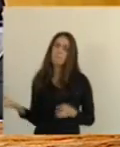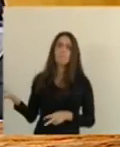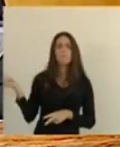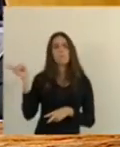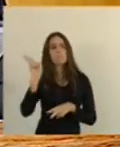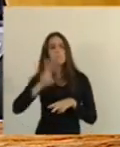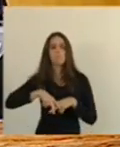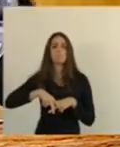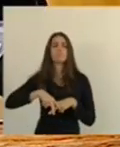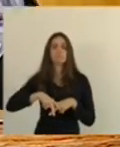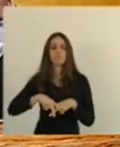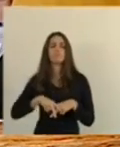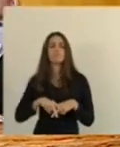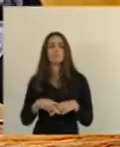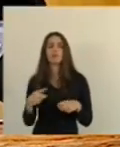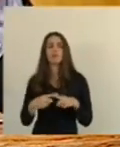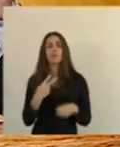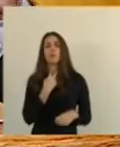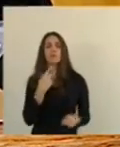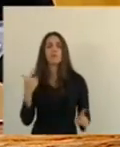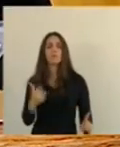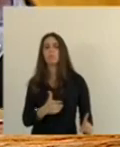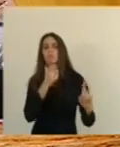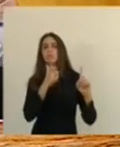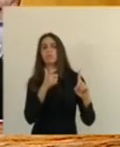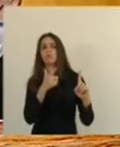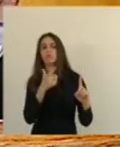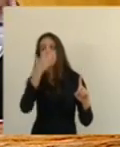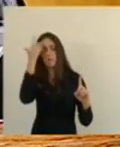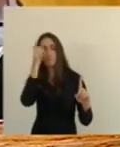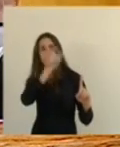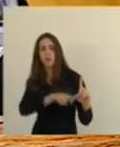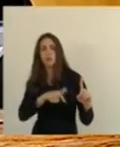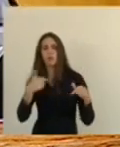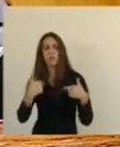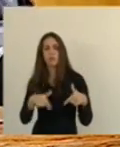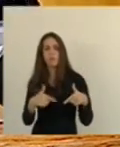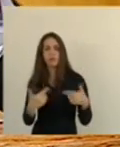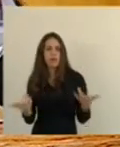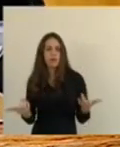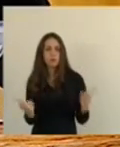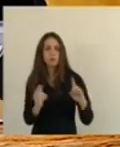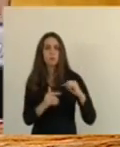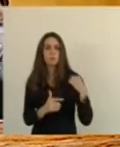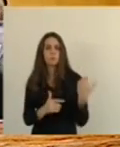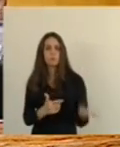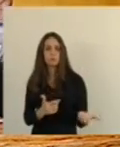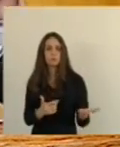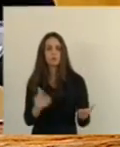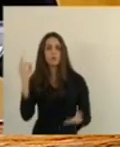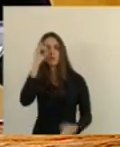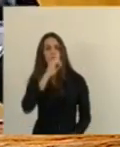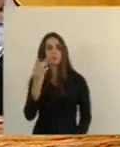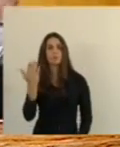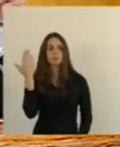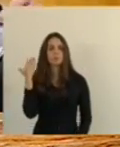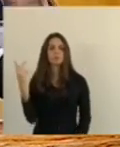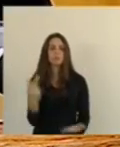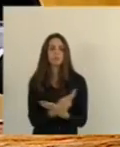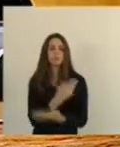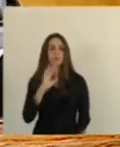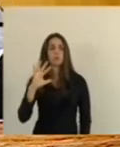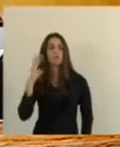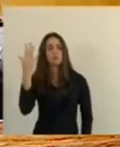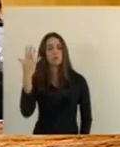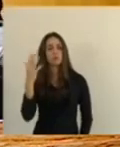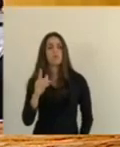cadeia, tirar a vida de uma pessoa que está trabalhando. Isso aconteceu no domingo passado. Inclusive, é mais